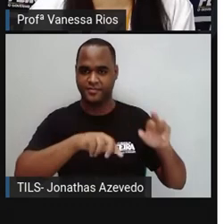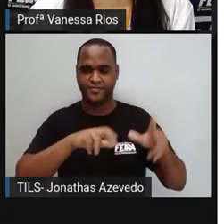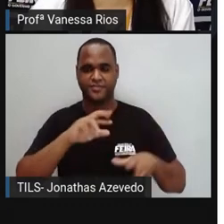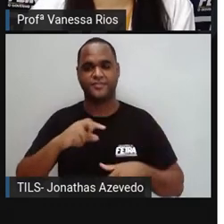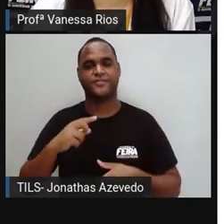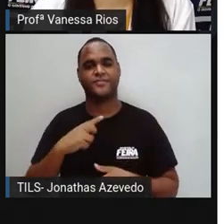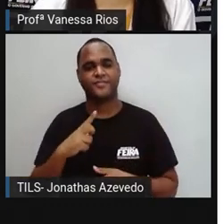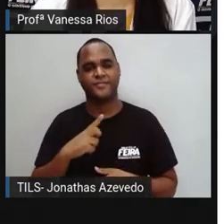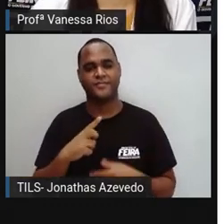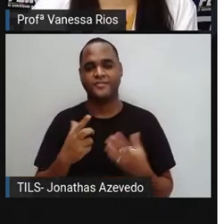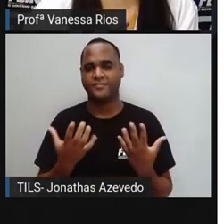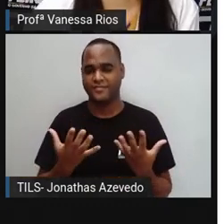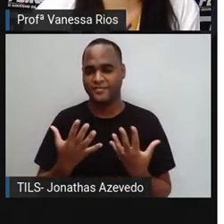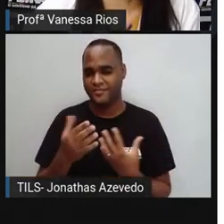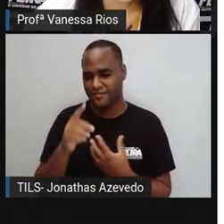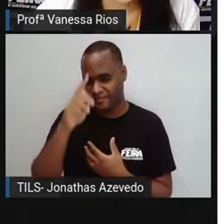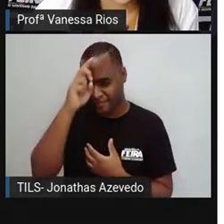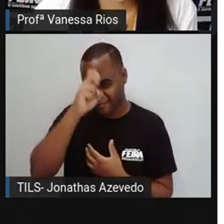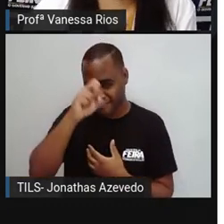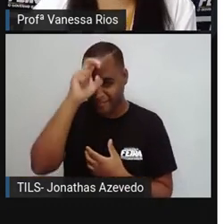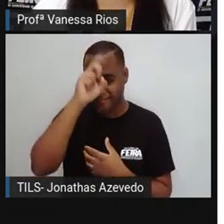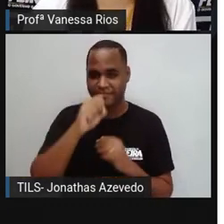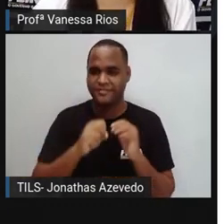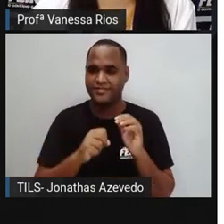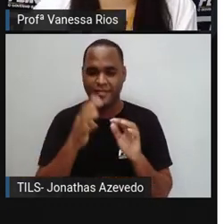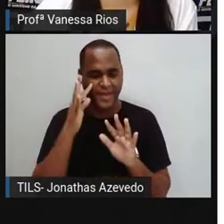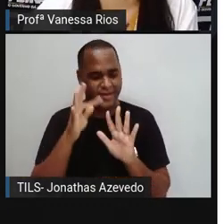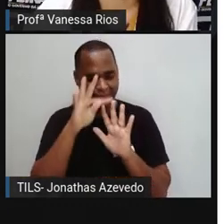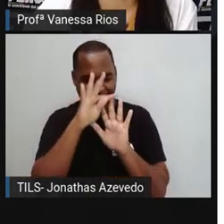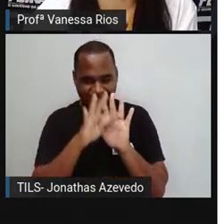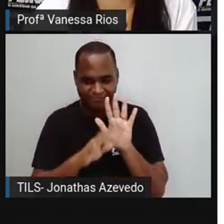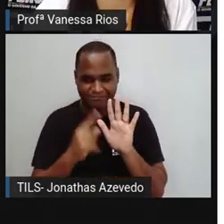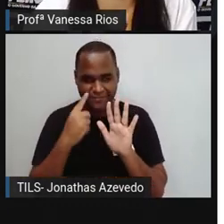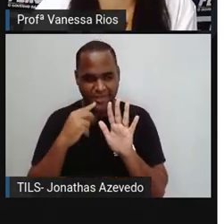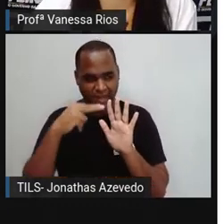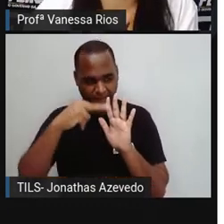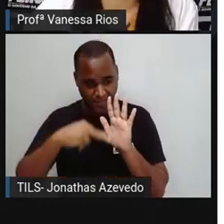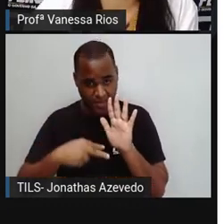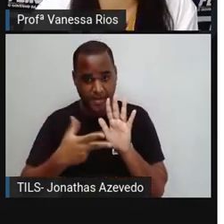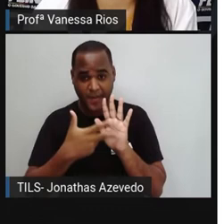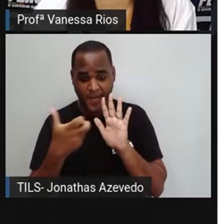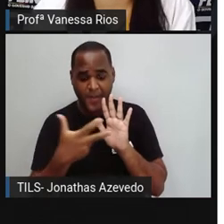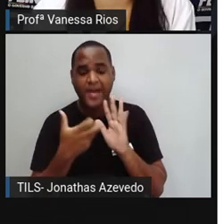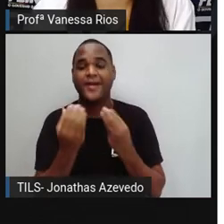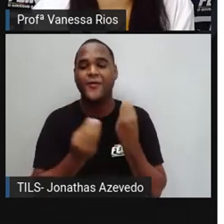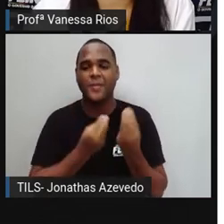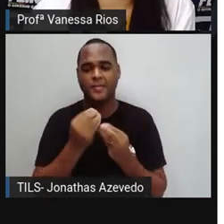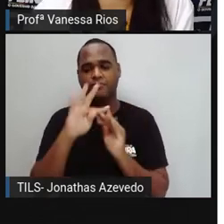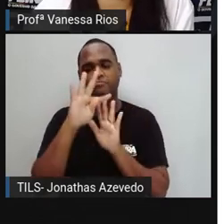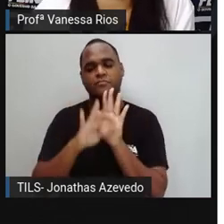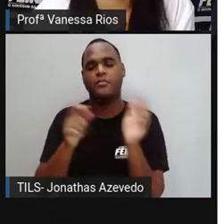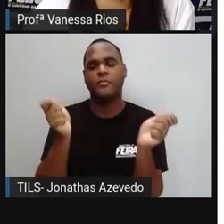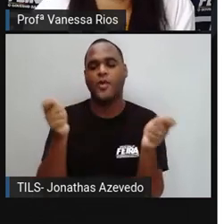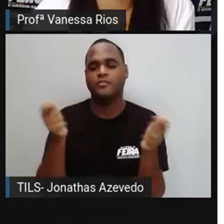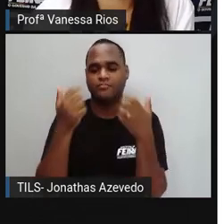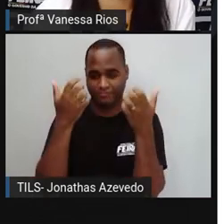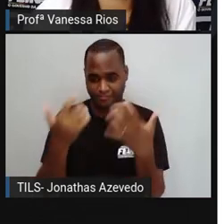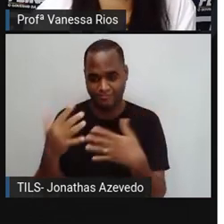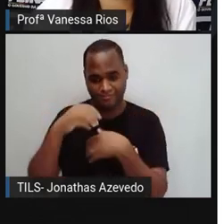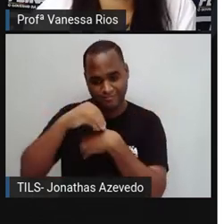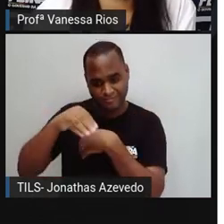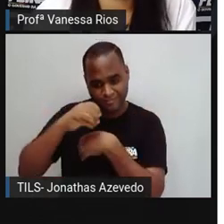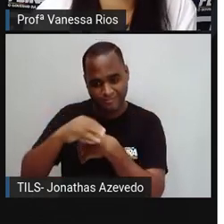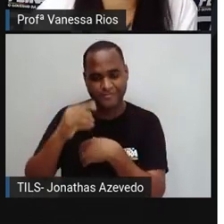E aí, para aprendermos com a leitura, né? E observarmos aí também de que forma os textos podem nos trazer